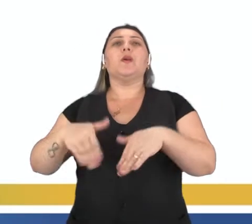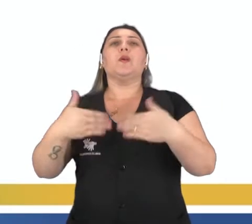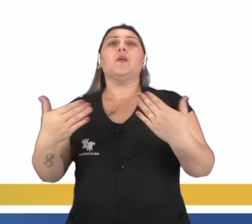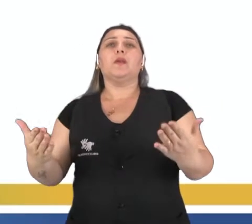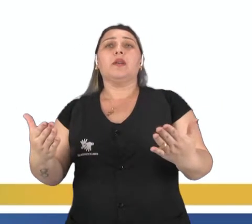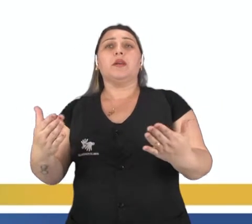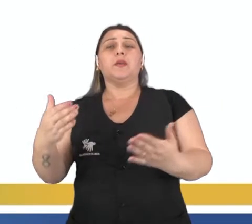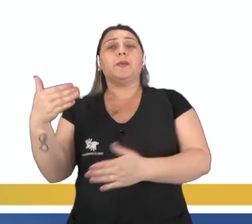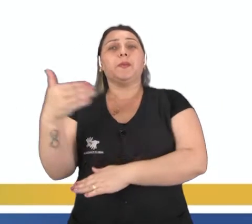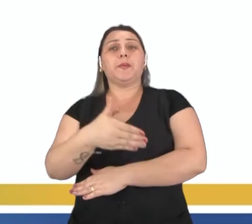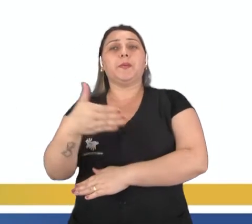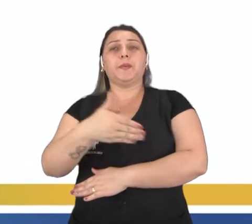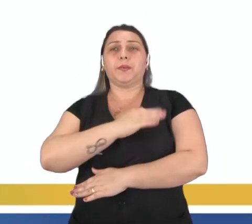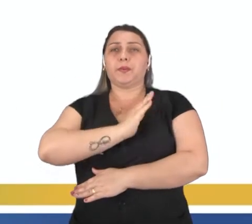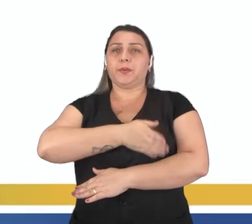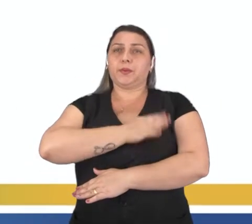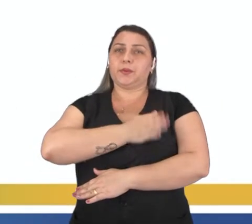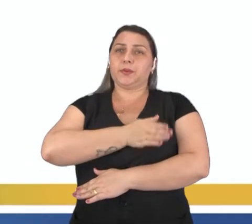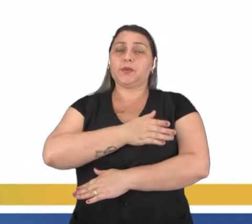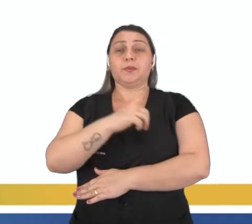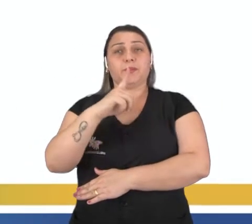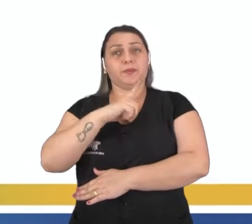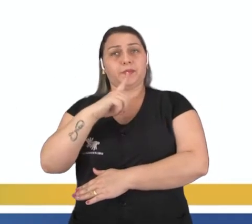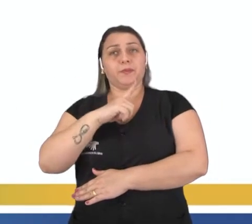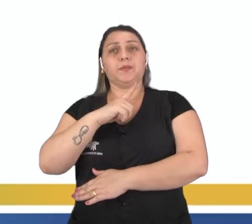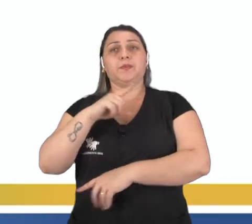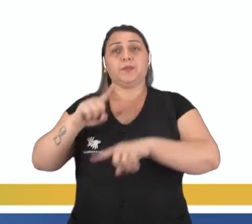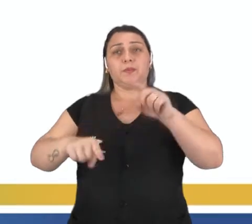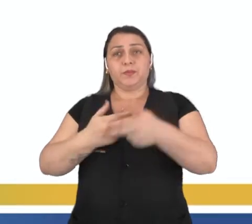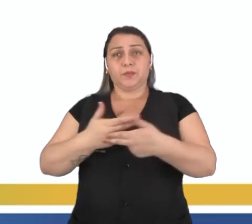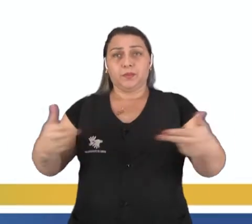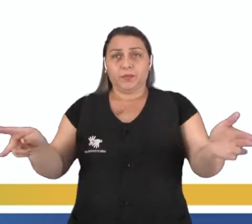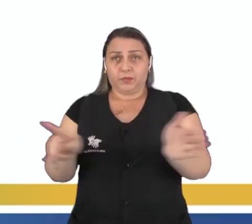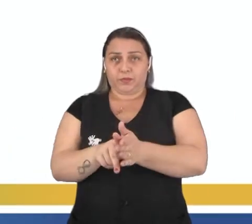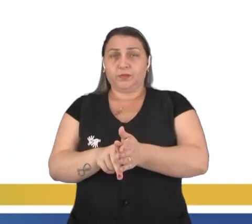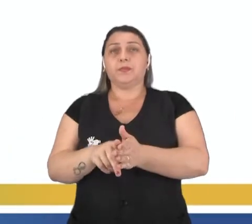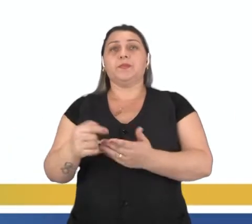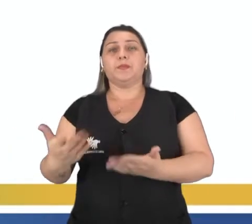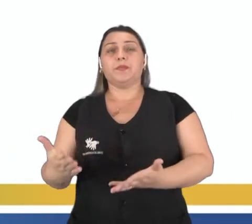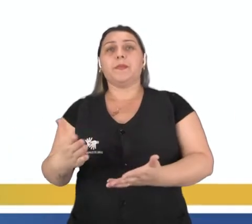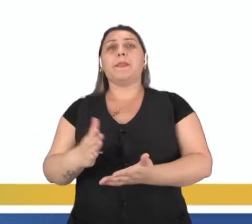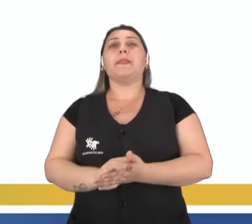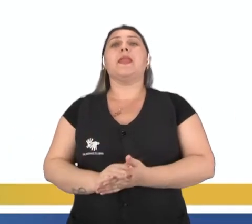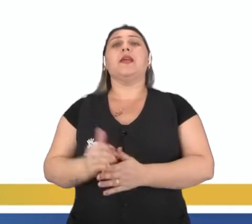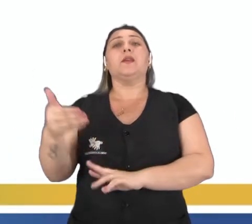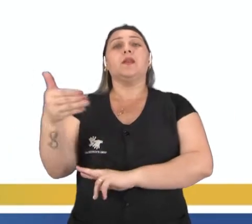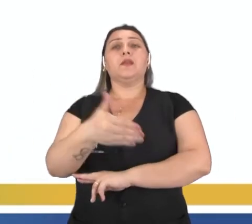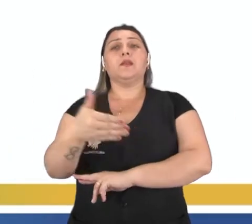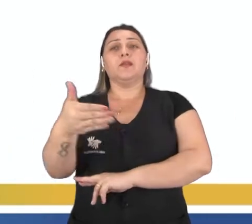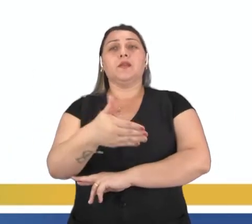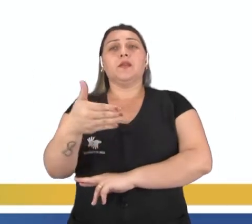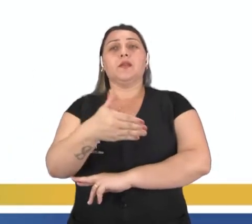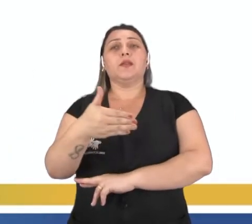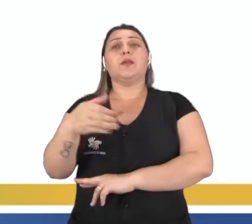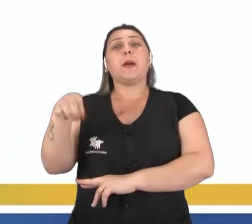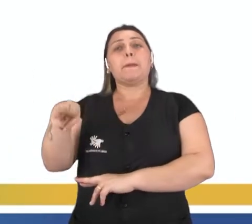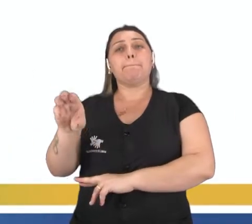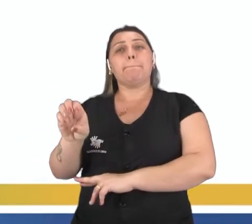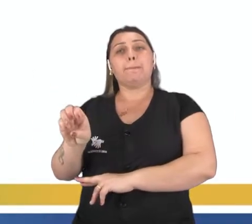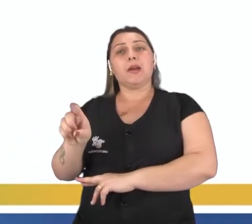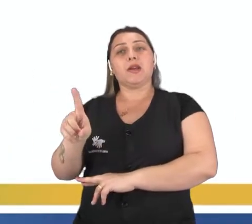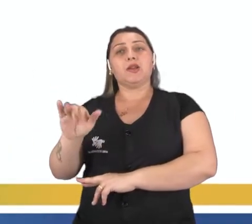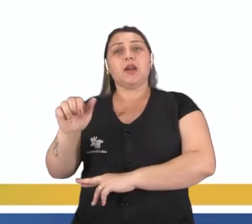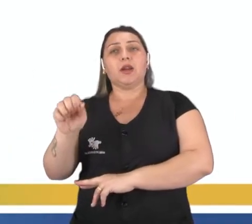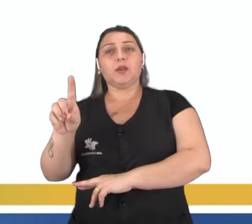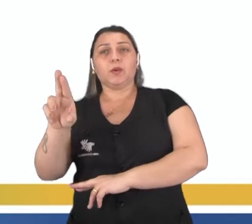determinar a frequência cardíaca? Existem equipamentos específicos para isso. Os frequencímetros ou mediadores de frequência